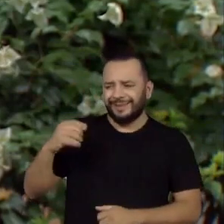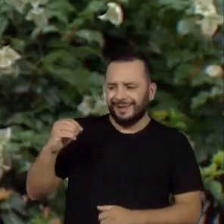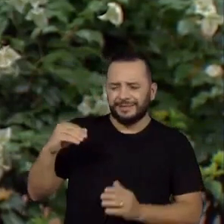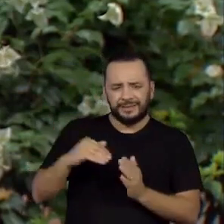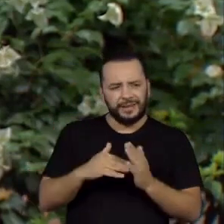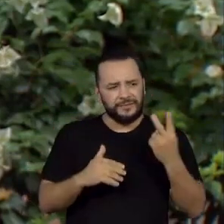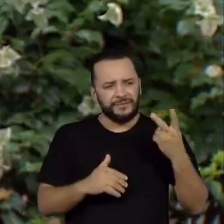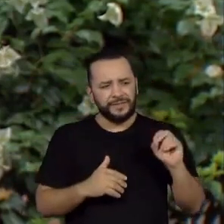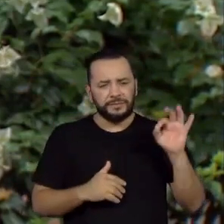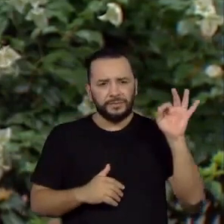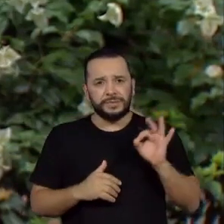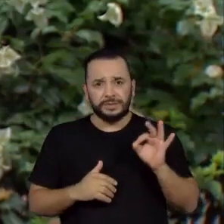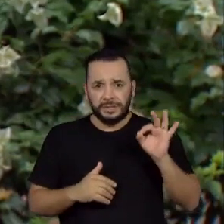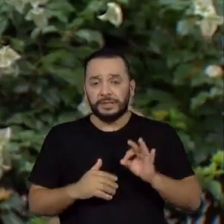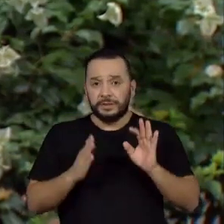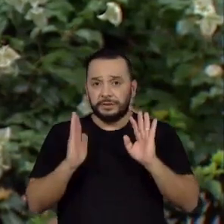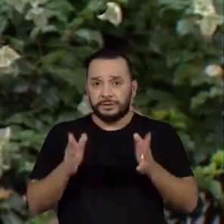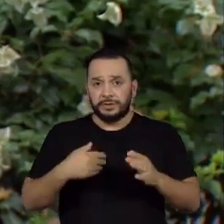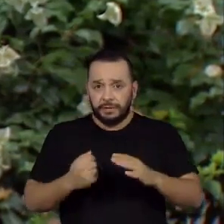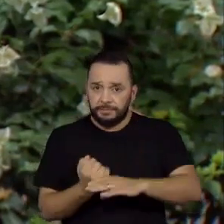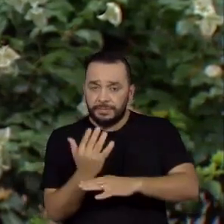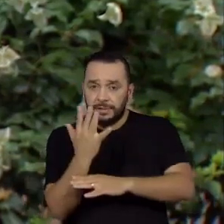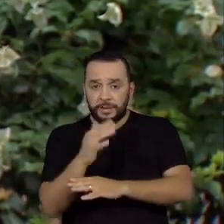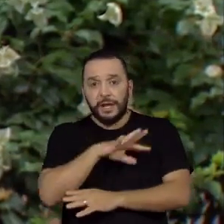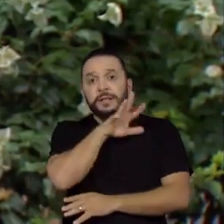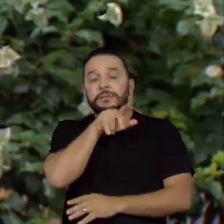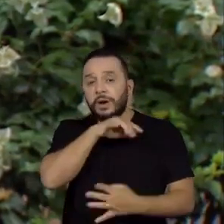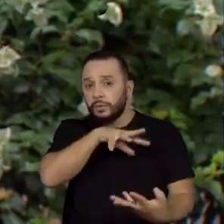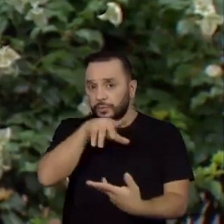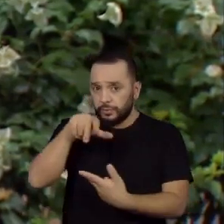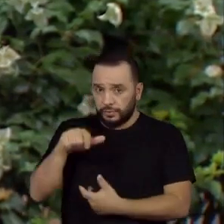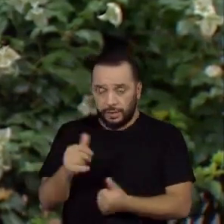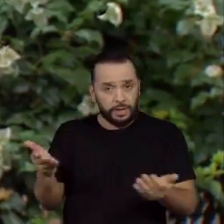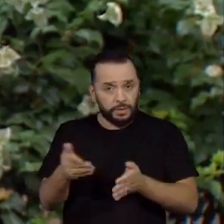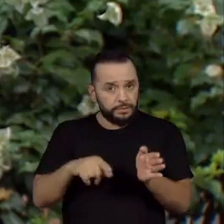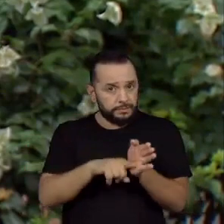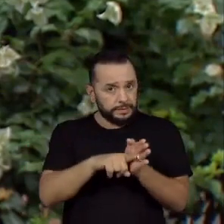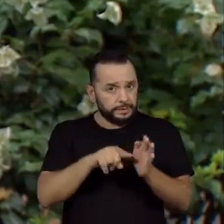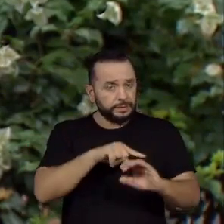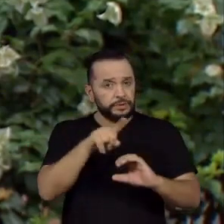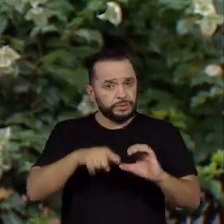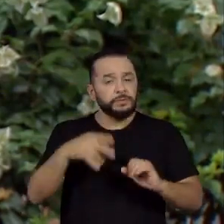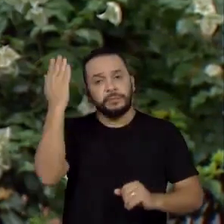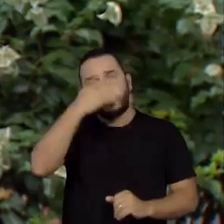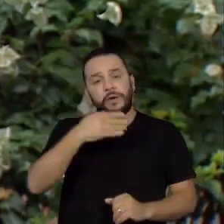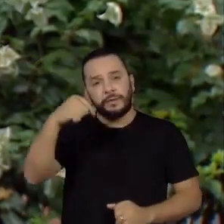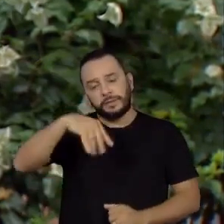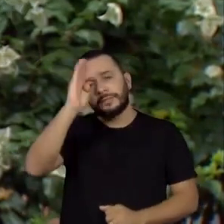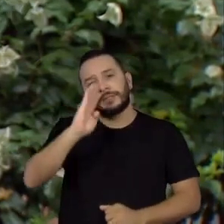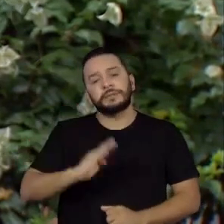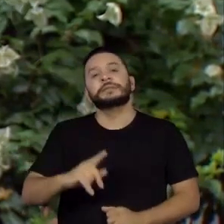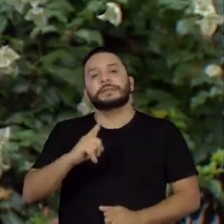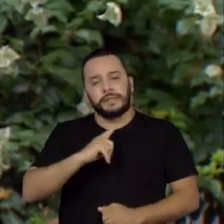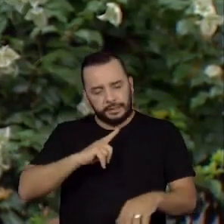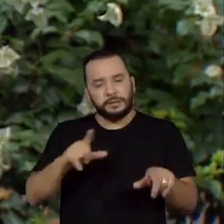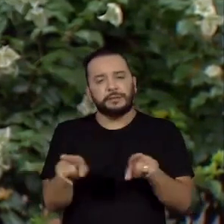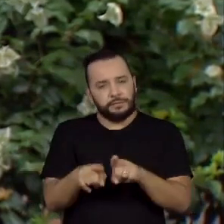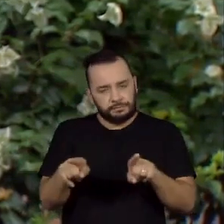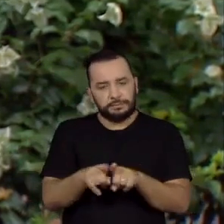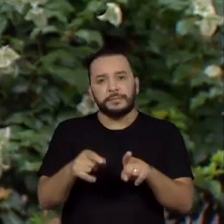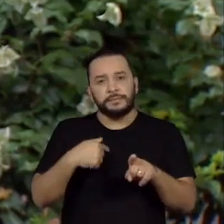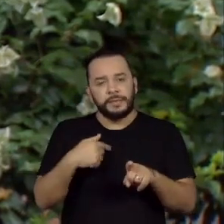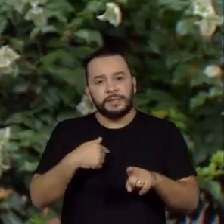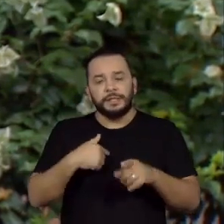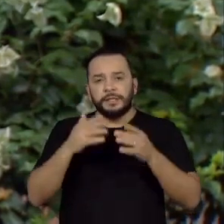plantas e animais do planeta. Agora, um levantamento científico comprova que o país tem também a maior